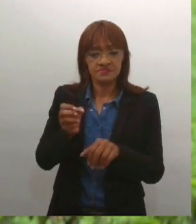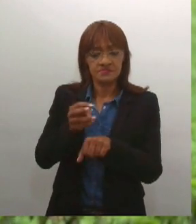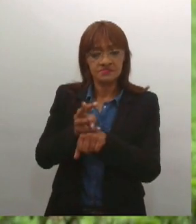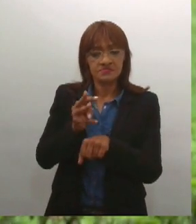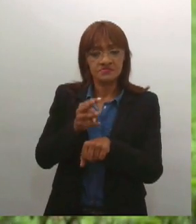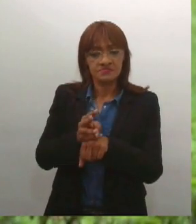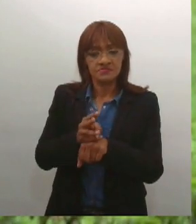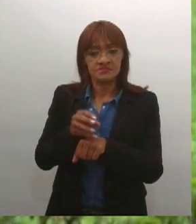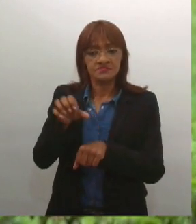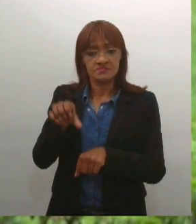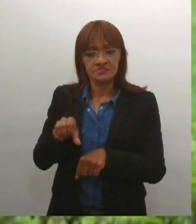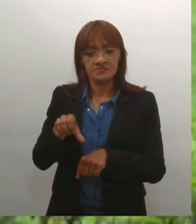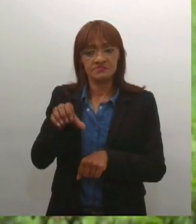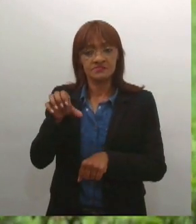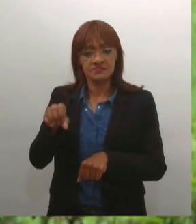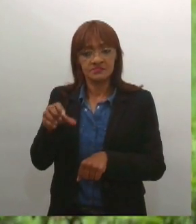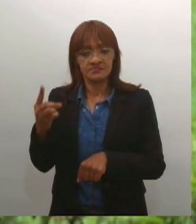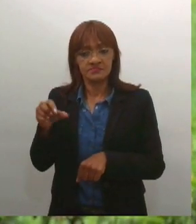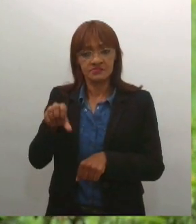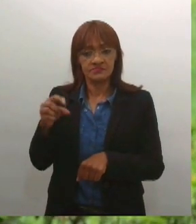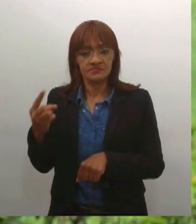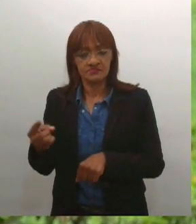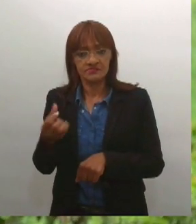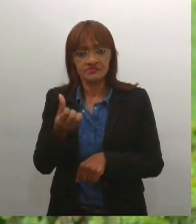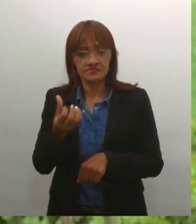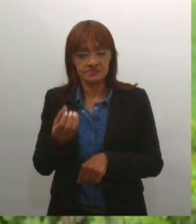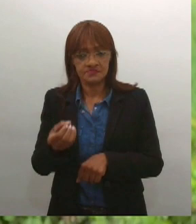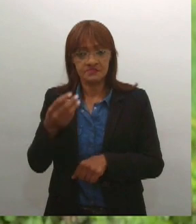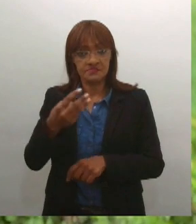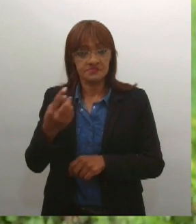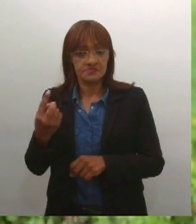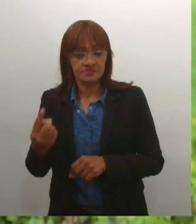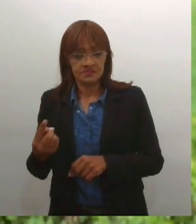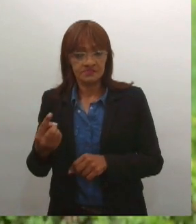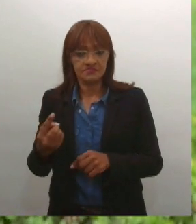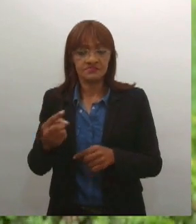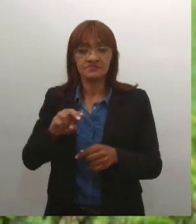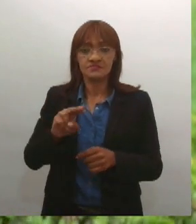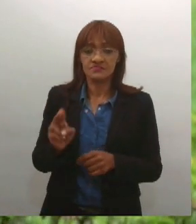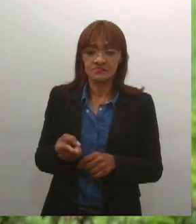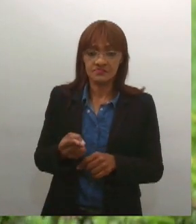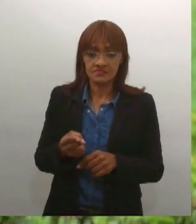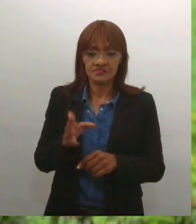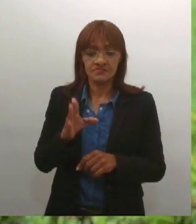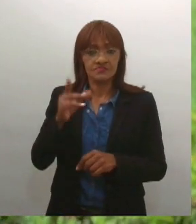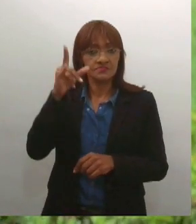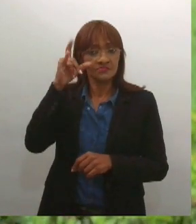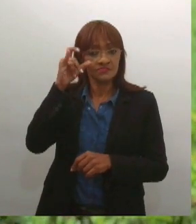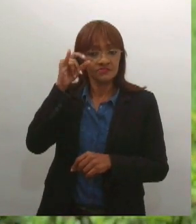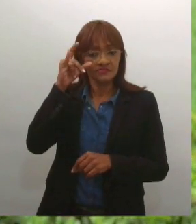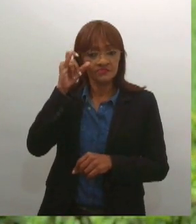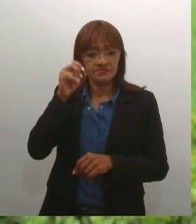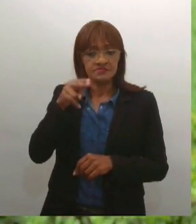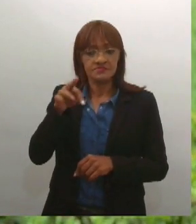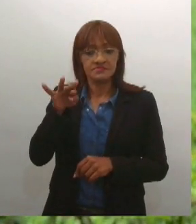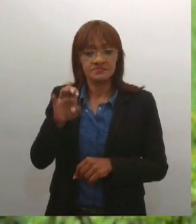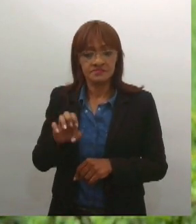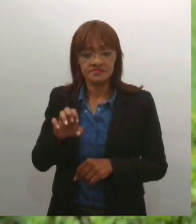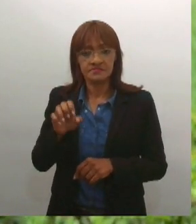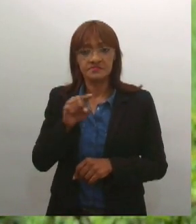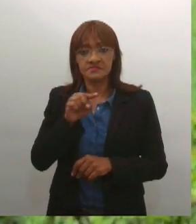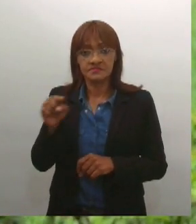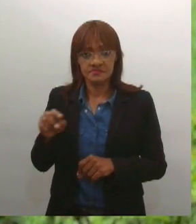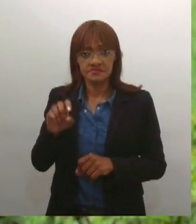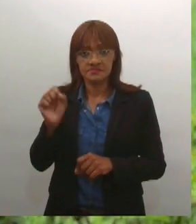9191 6031, ou pelos nossos Instagram, que é o nati__sergipe